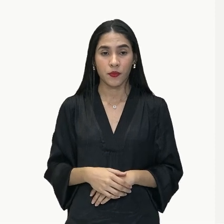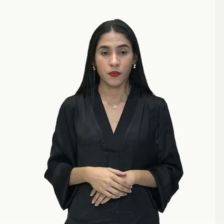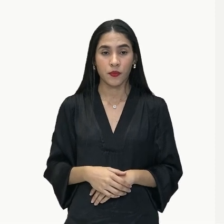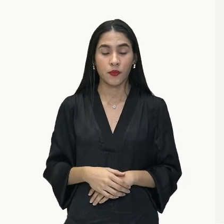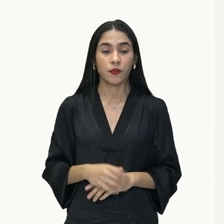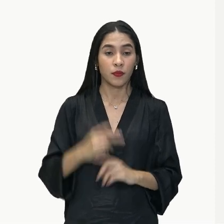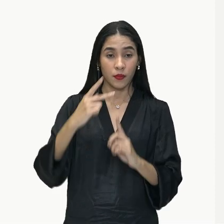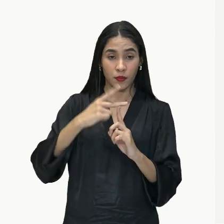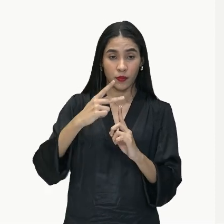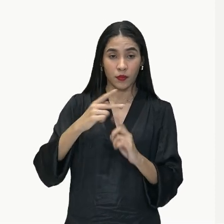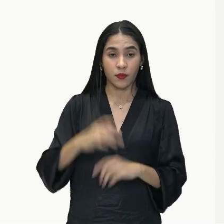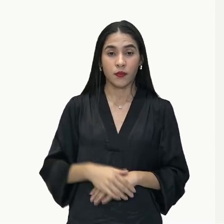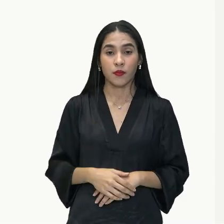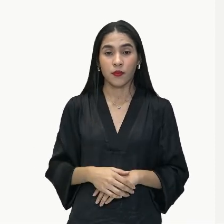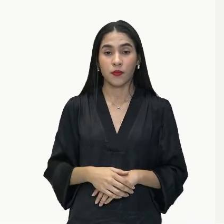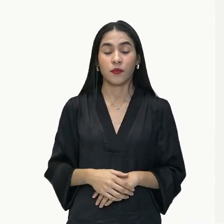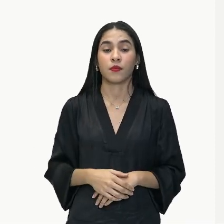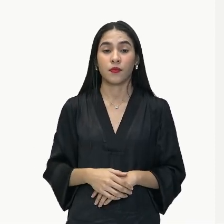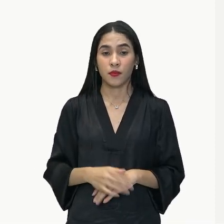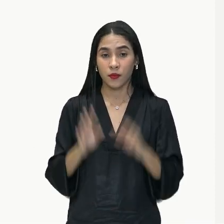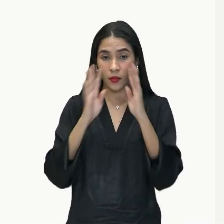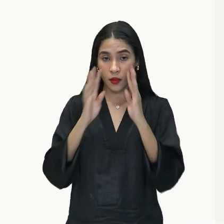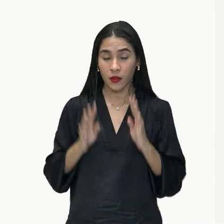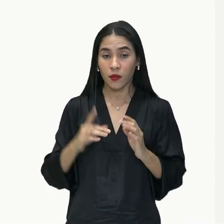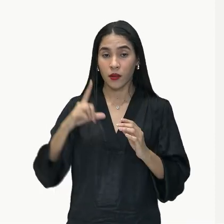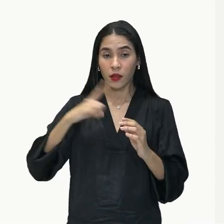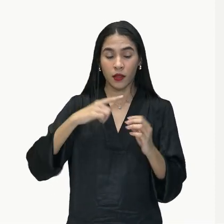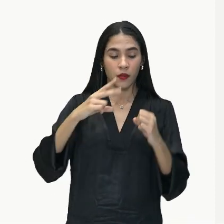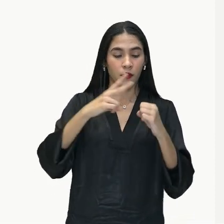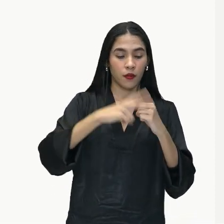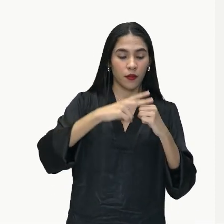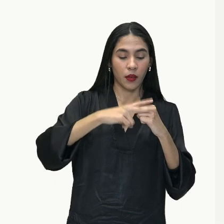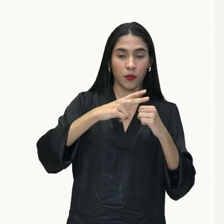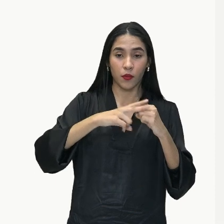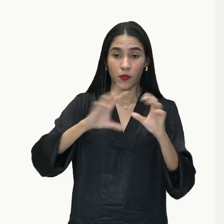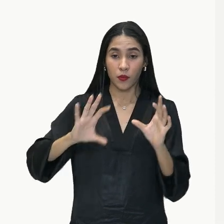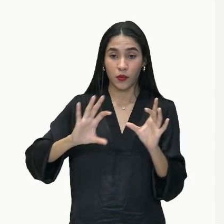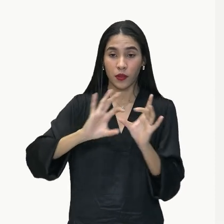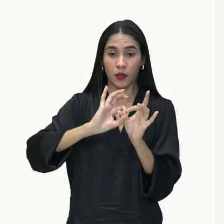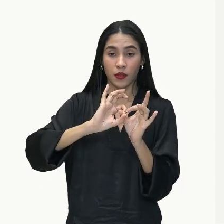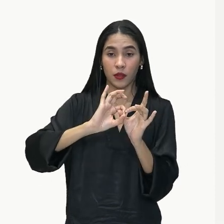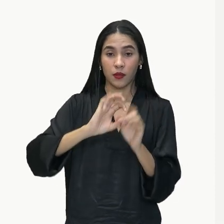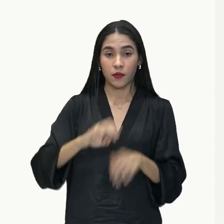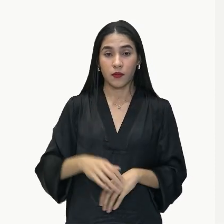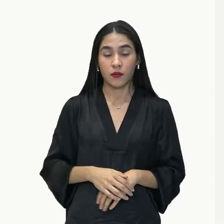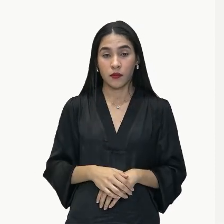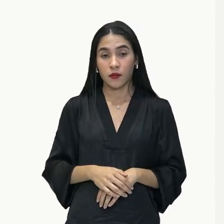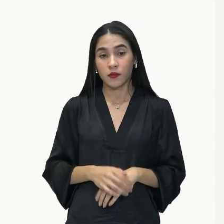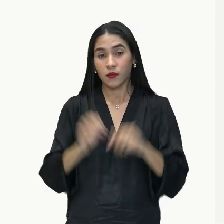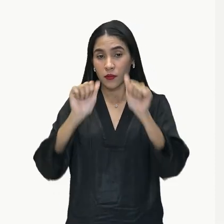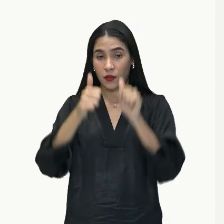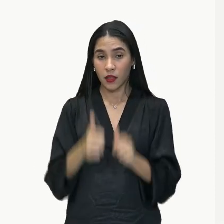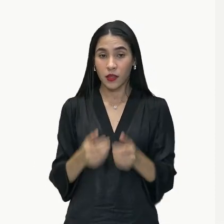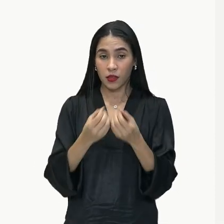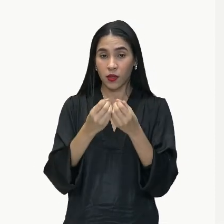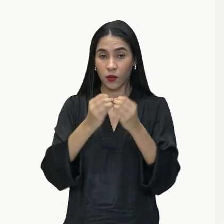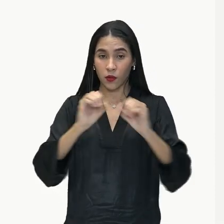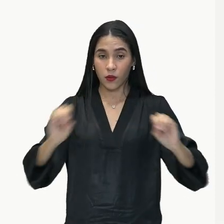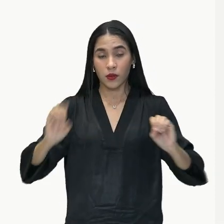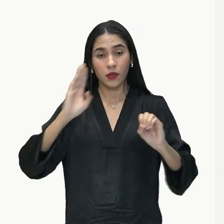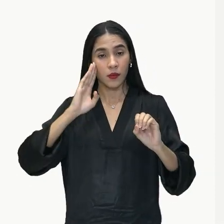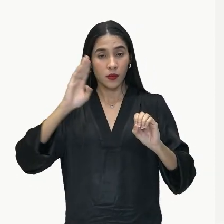Nas predicativas. Observem que nós temos o verbo de ligação, ok? E quando a gente analisa a oração principal,